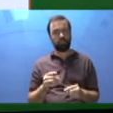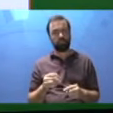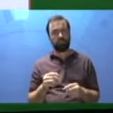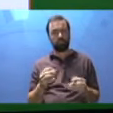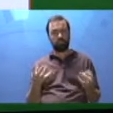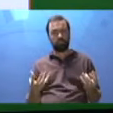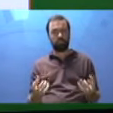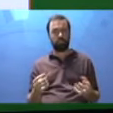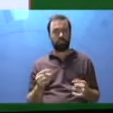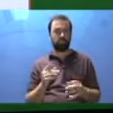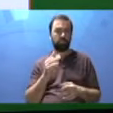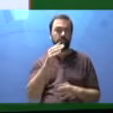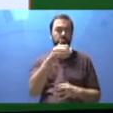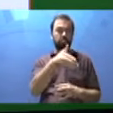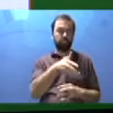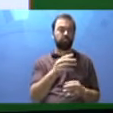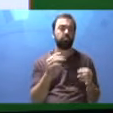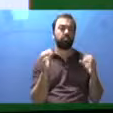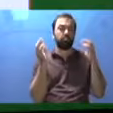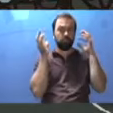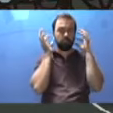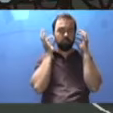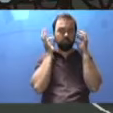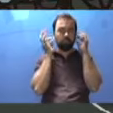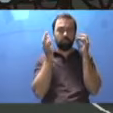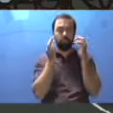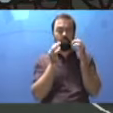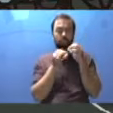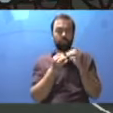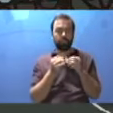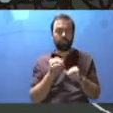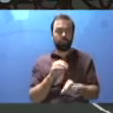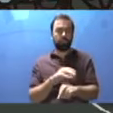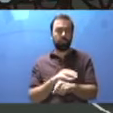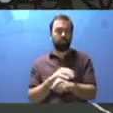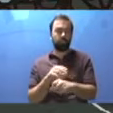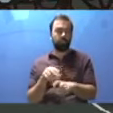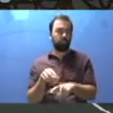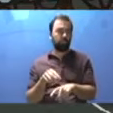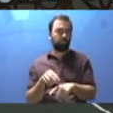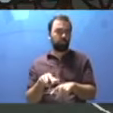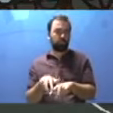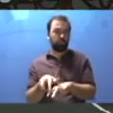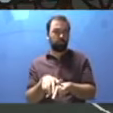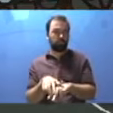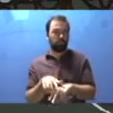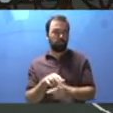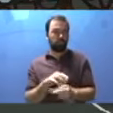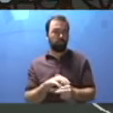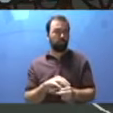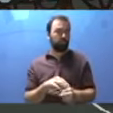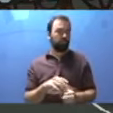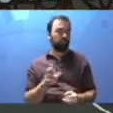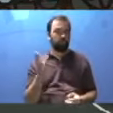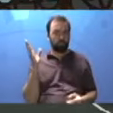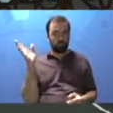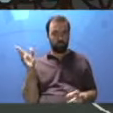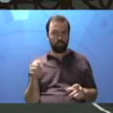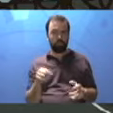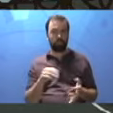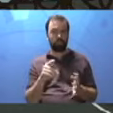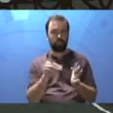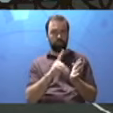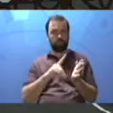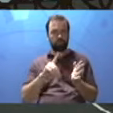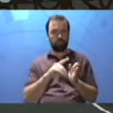da entrada até o local desejado. Agora, acompanha comigo aqui. Você está com a sua postila. Aqui